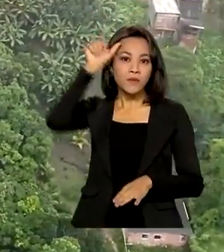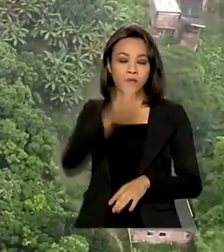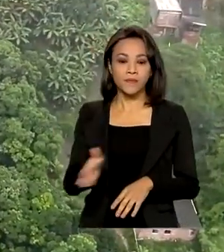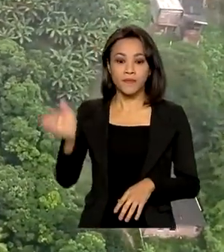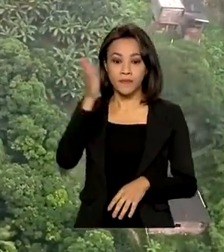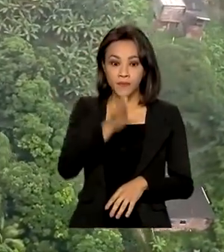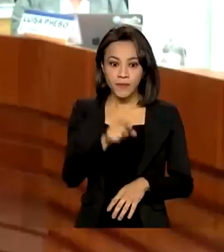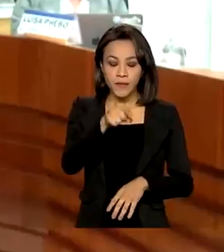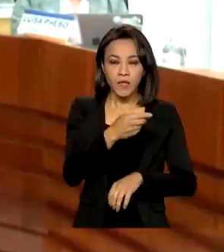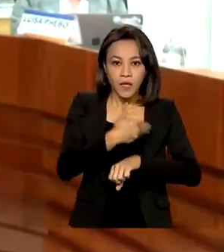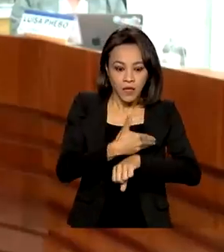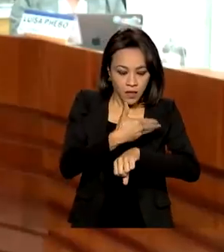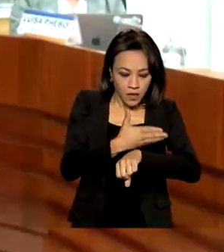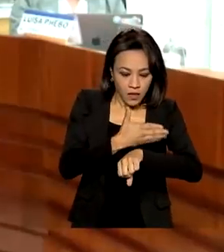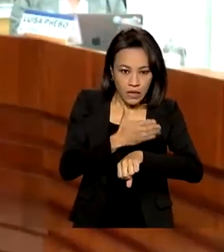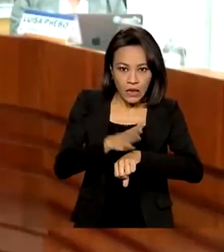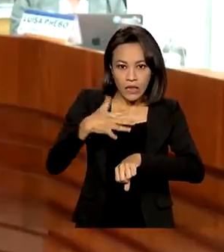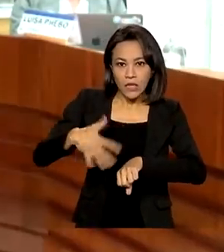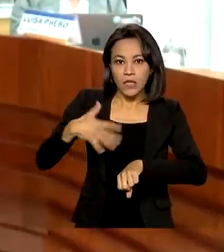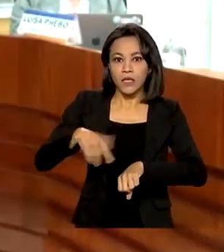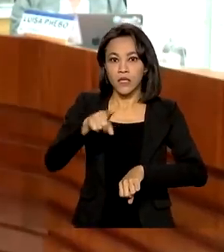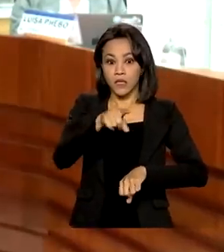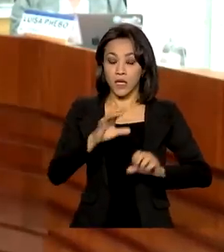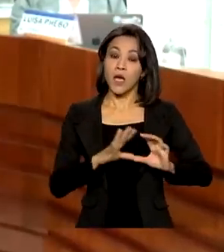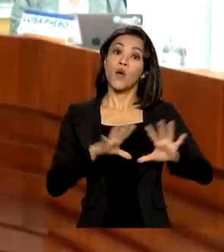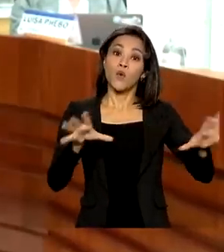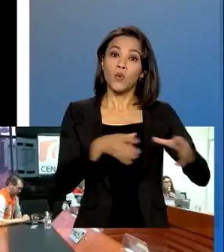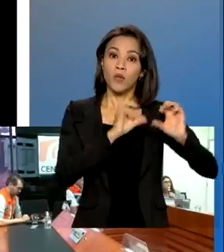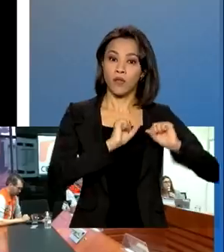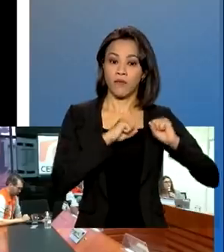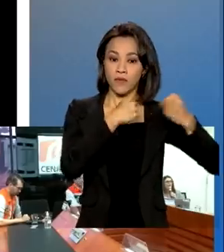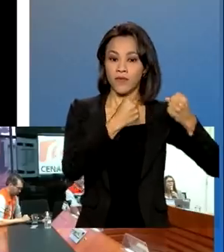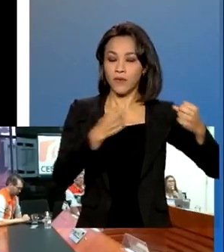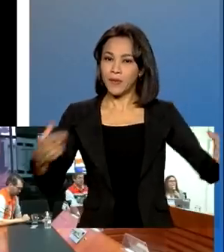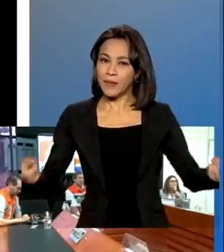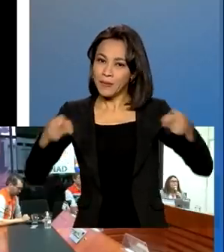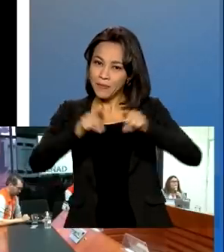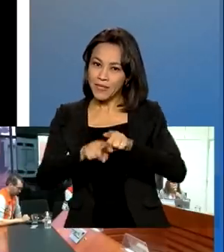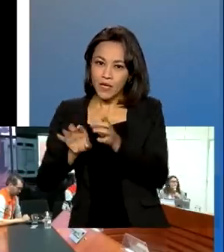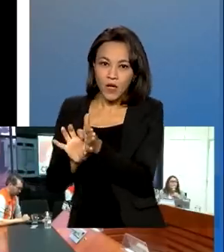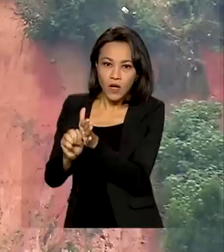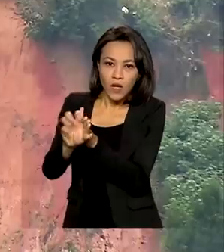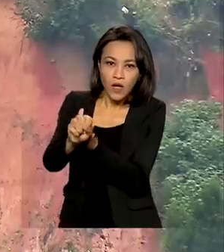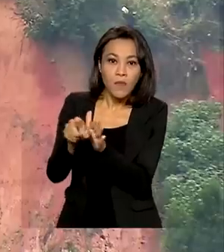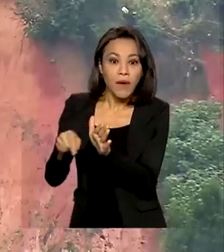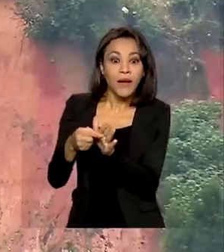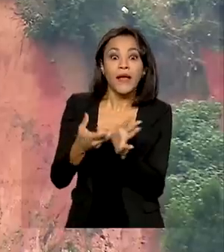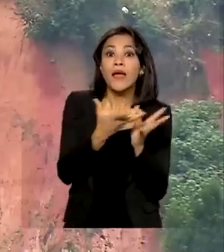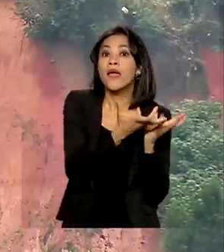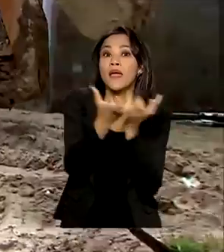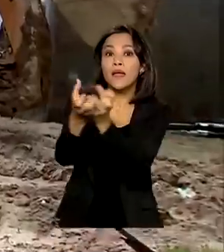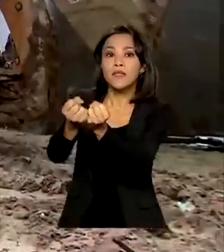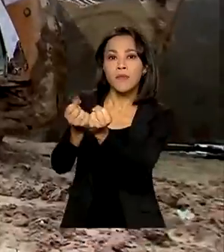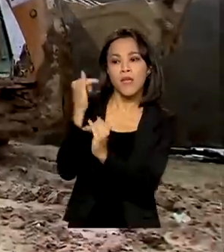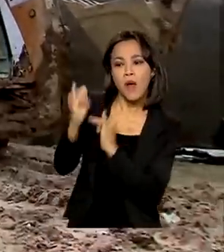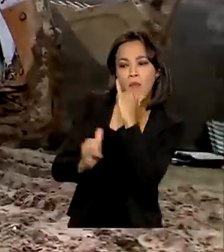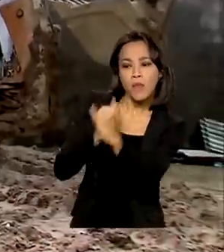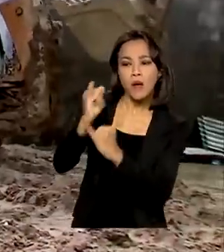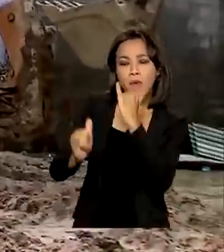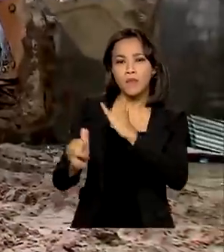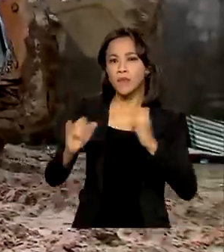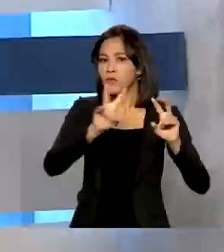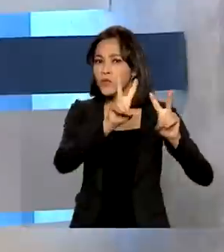segundo conta. Defesa Civil fecha parceria com o Google e população receberá alertas sobre possíveis desastres